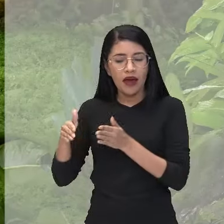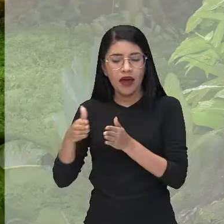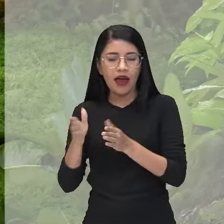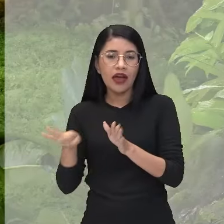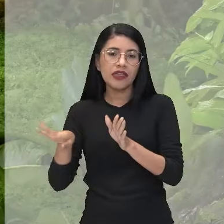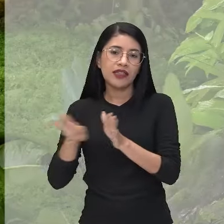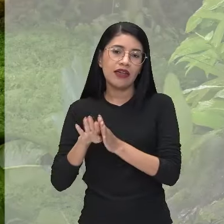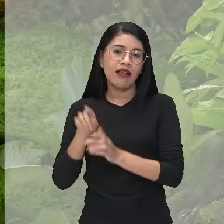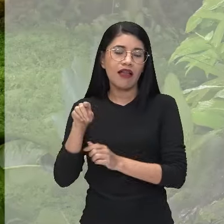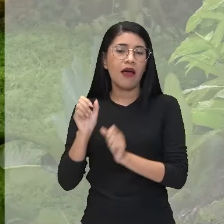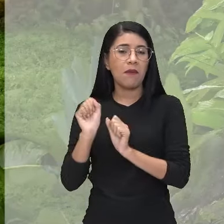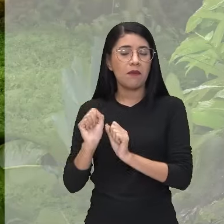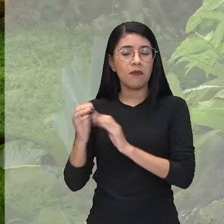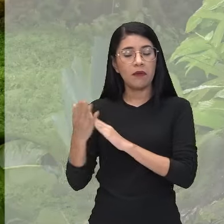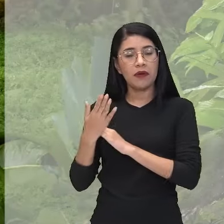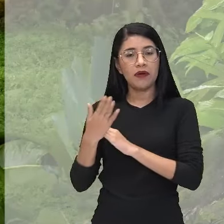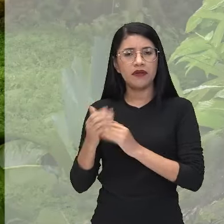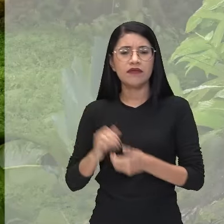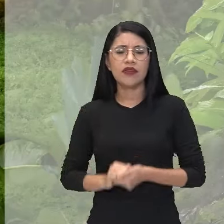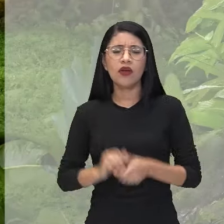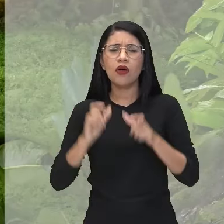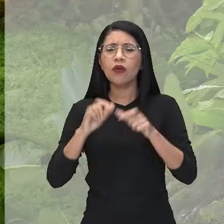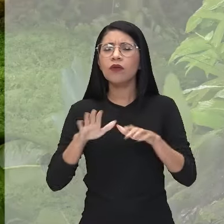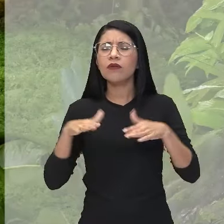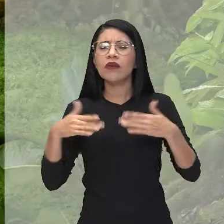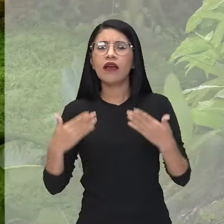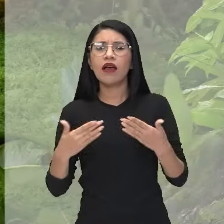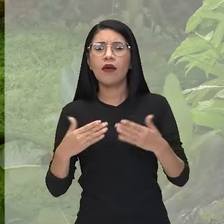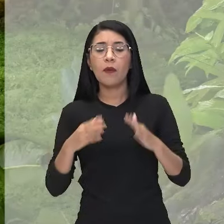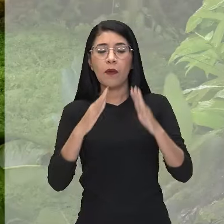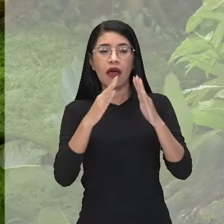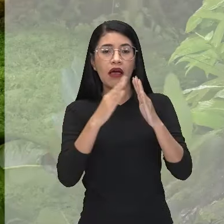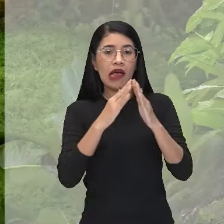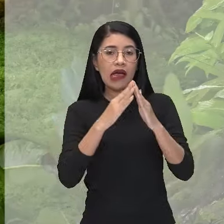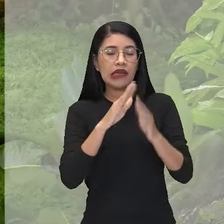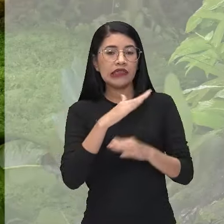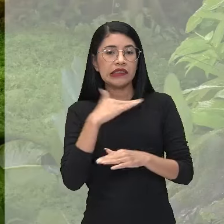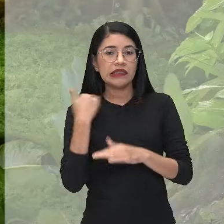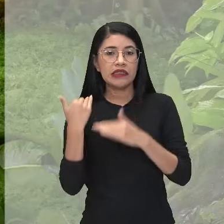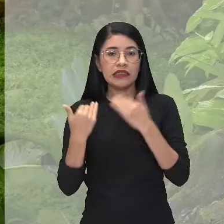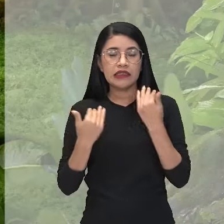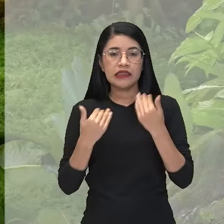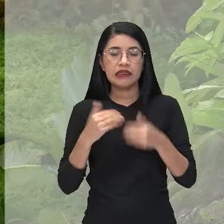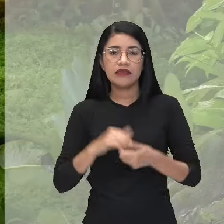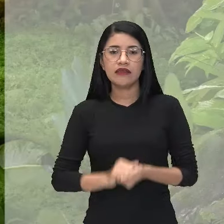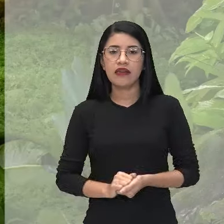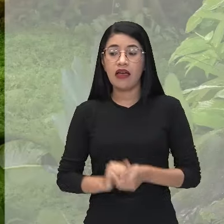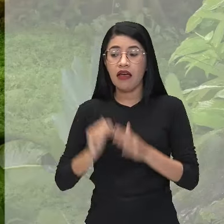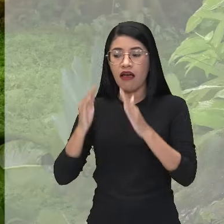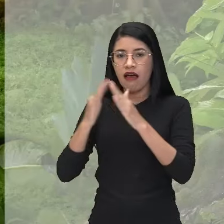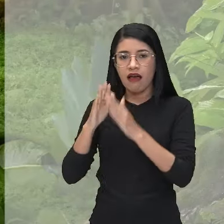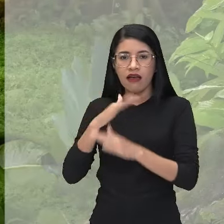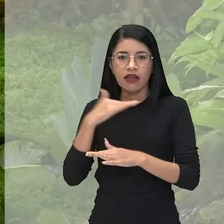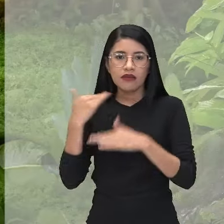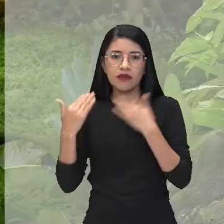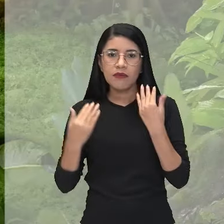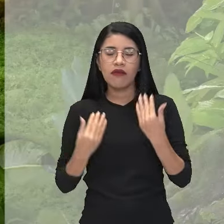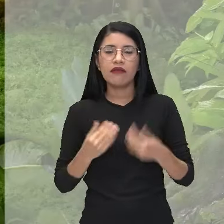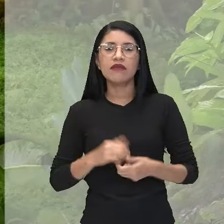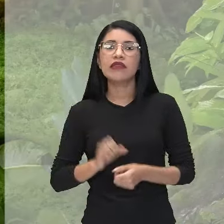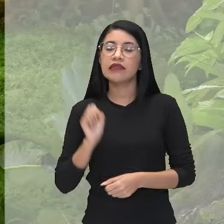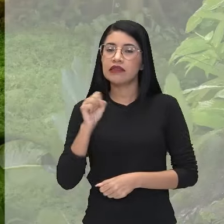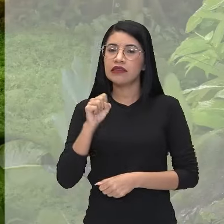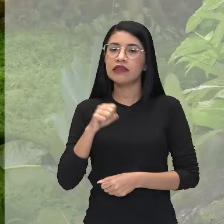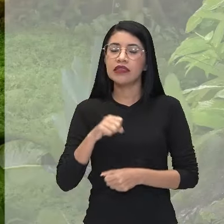senhora que pode me ajudar. Que lugar é esse? A maloca dos mortos. A maloca dos mortos? Sim.